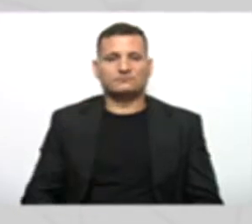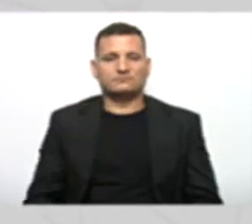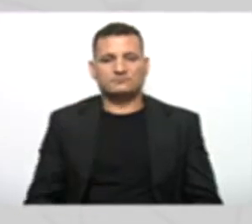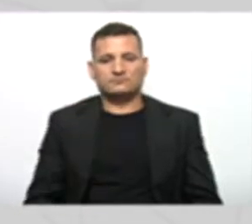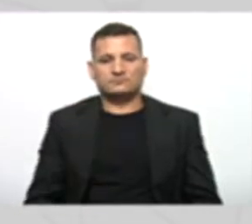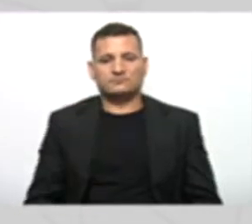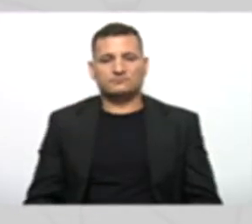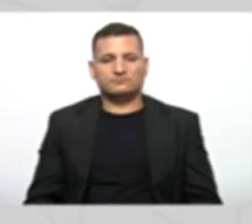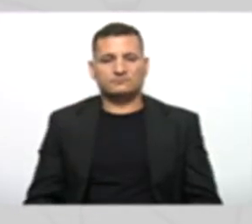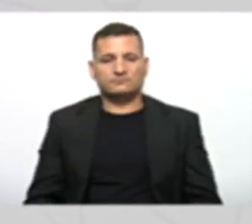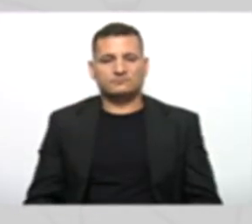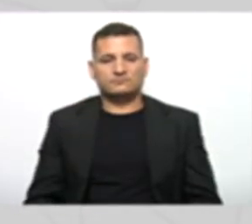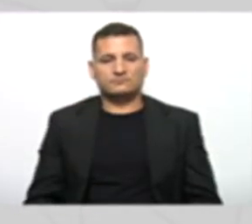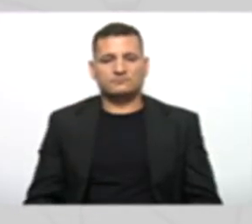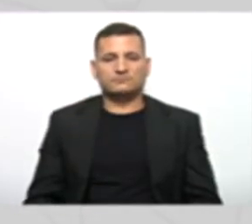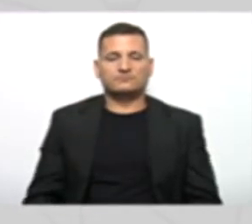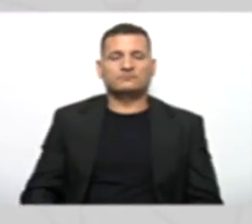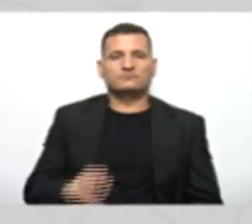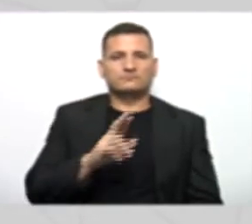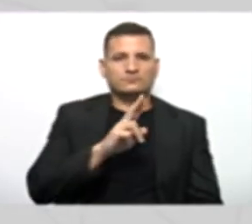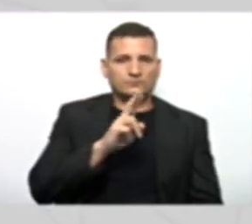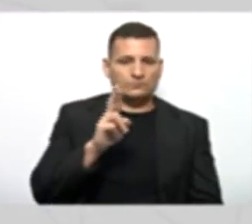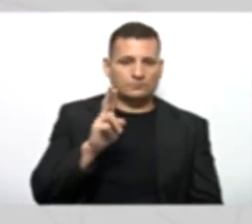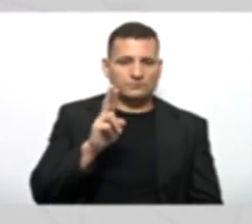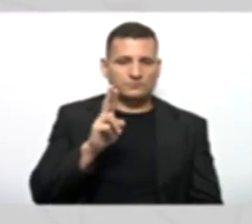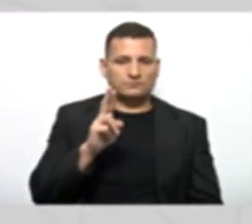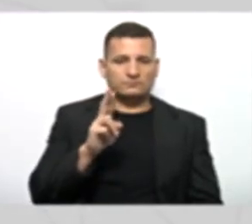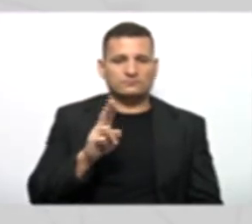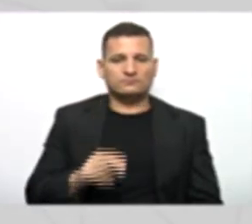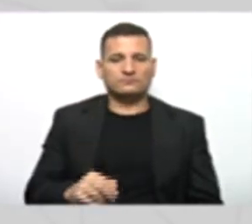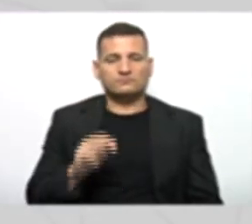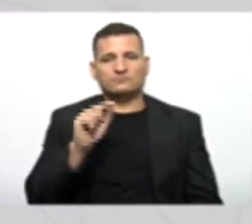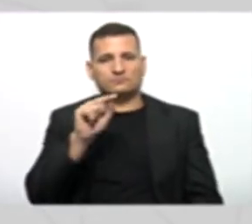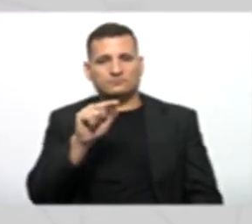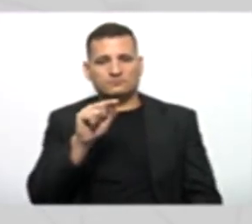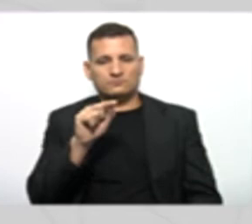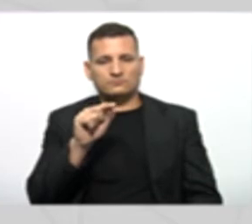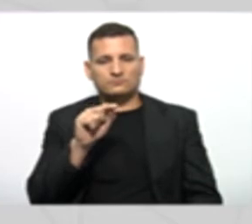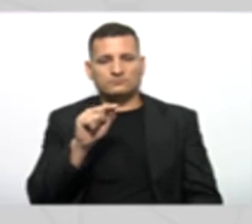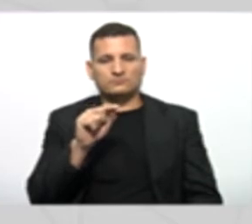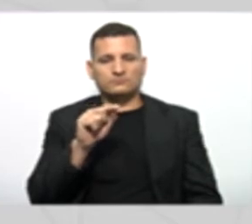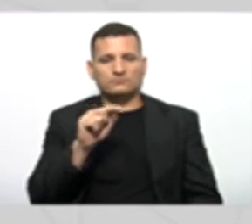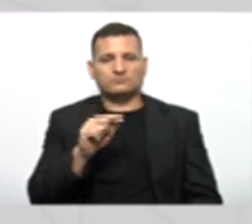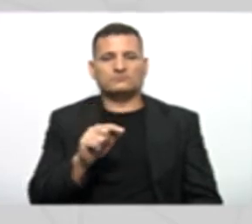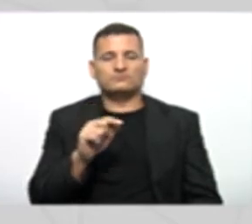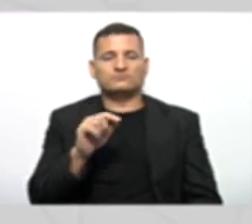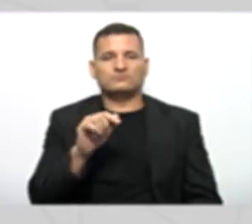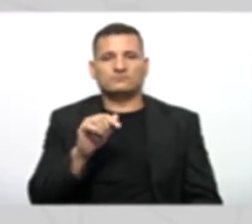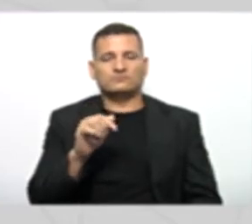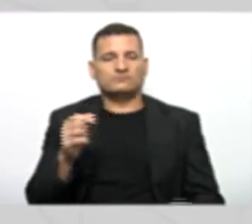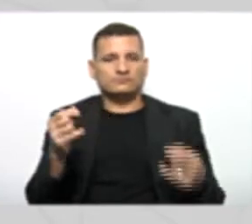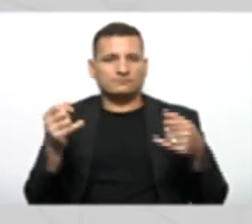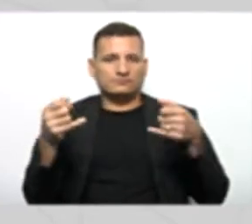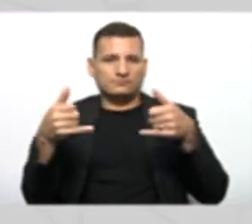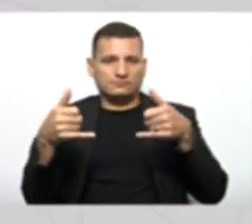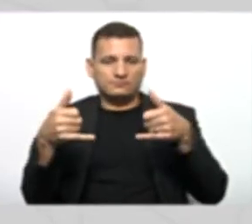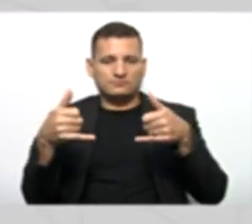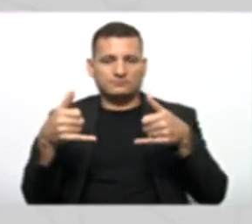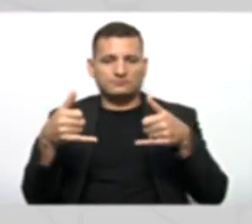ó Nome Aí colocamos lá o nosso formatador O nosso jogo de chaves